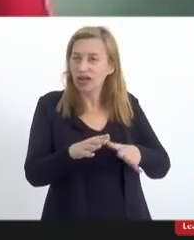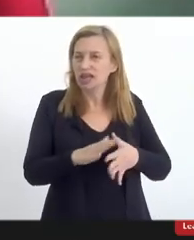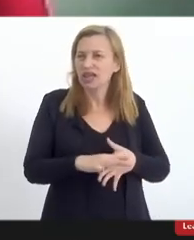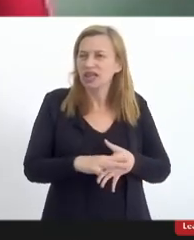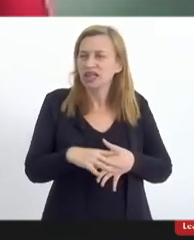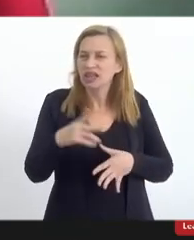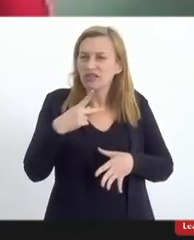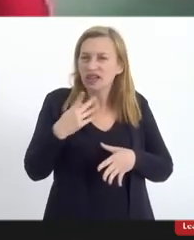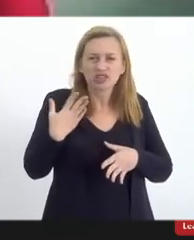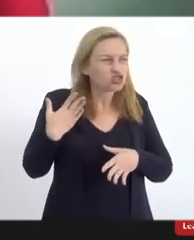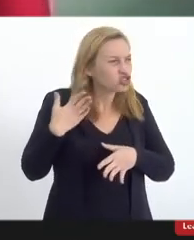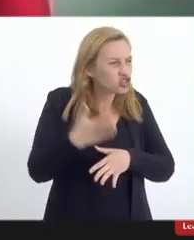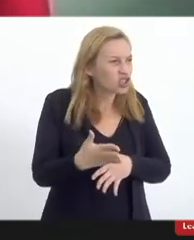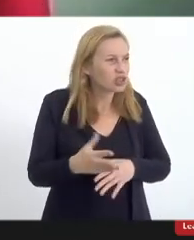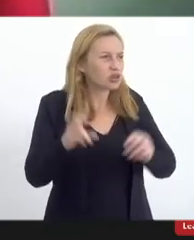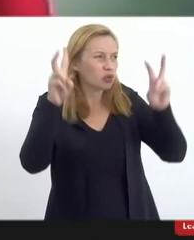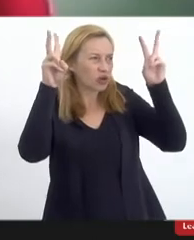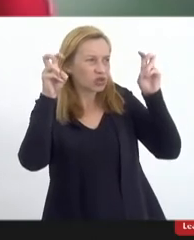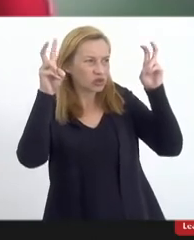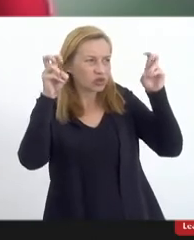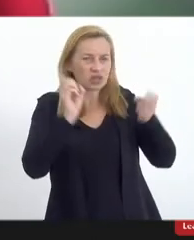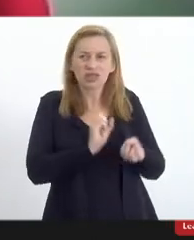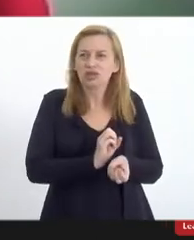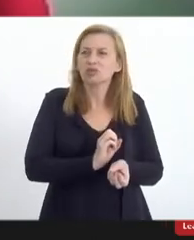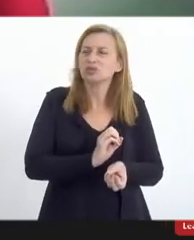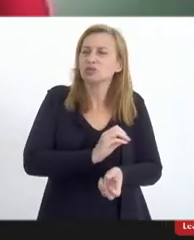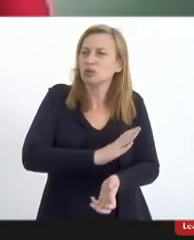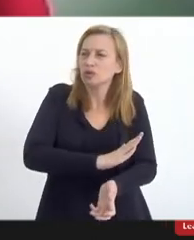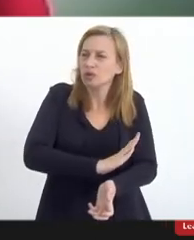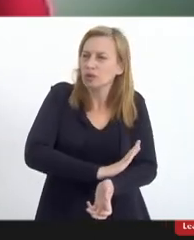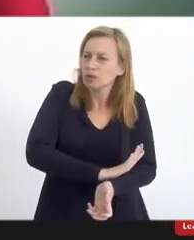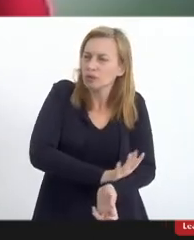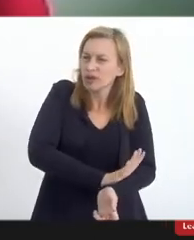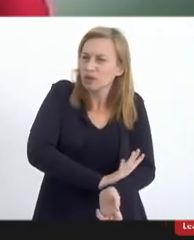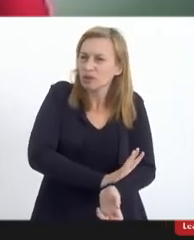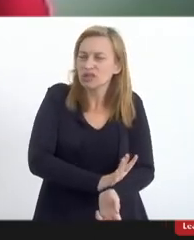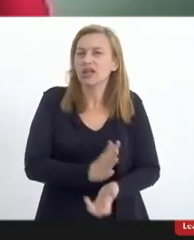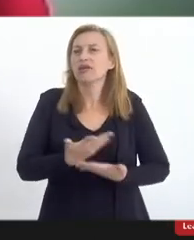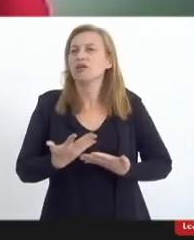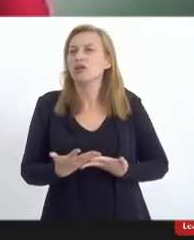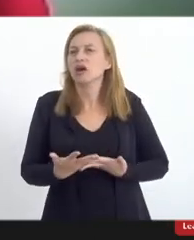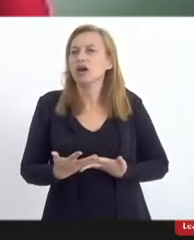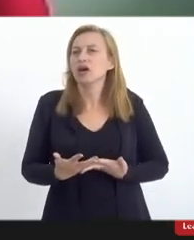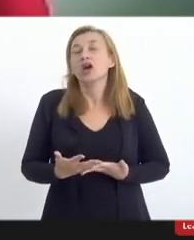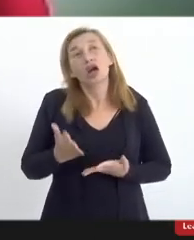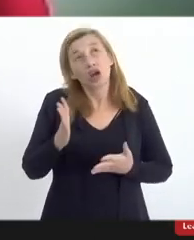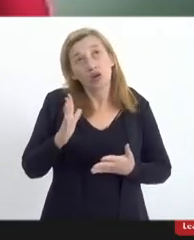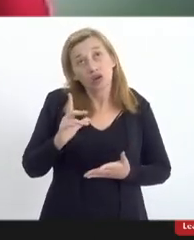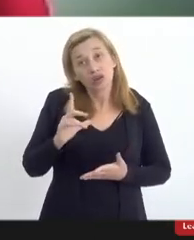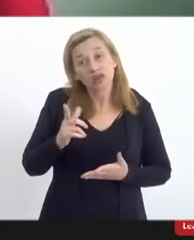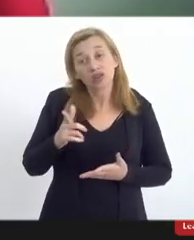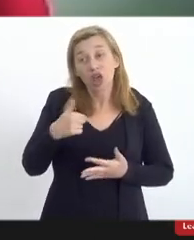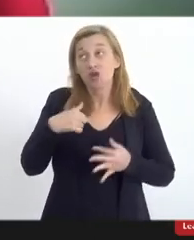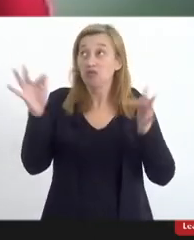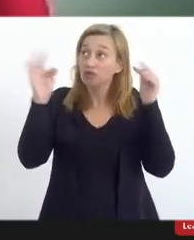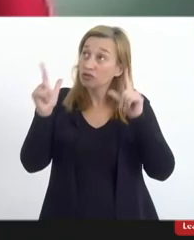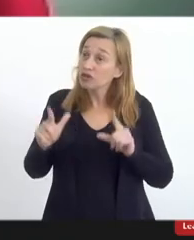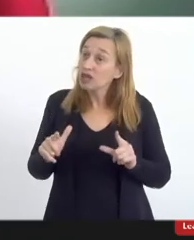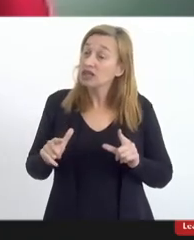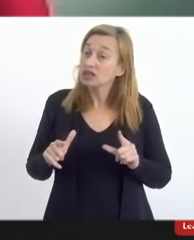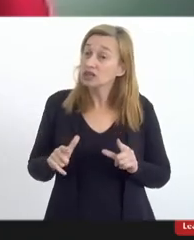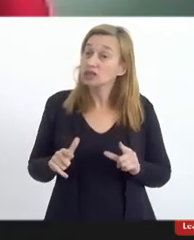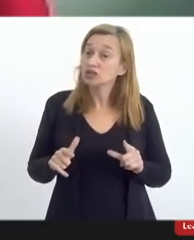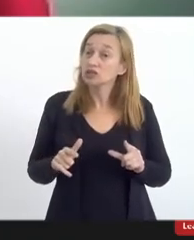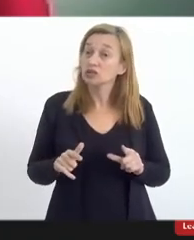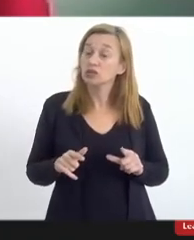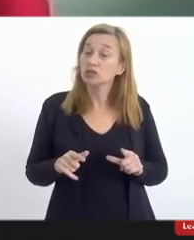diretamente a questão do racismo então no que pese eu até ficar muito feliz com essa sua